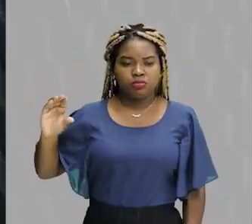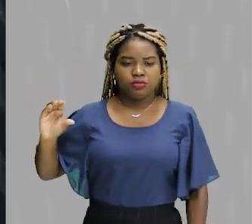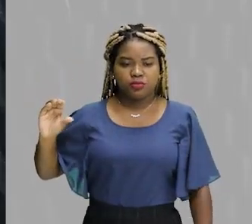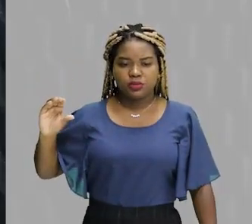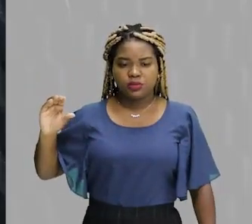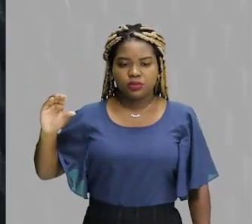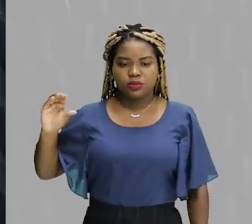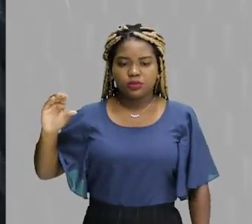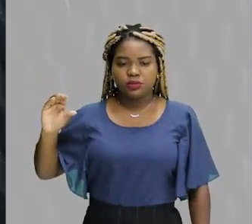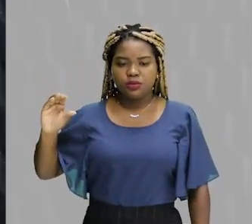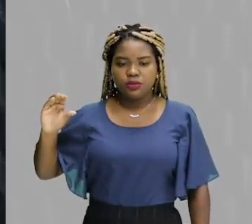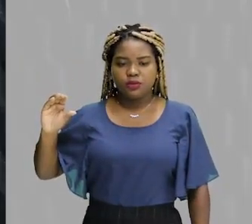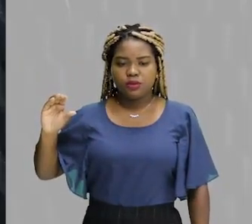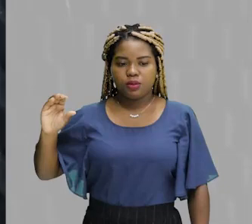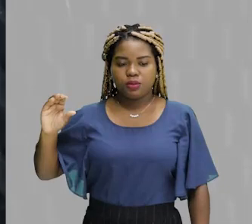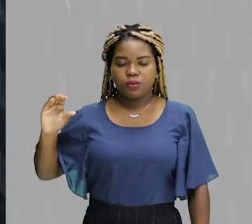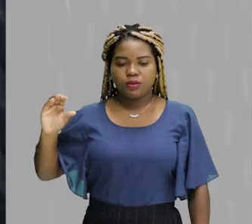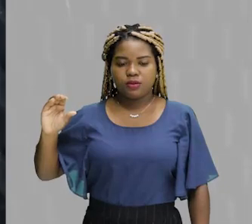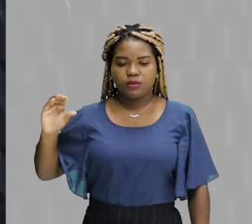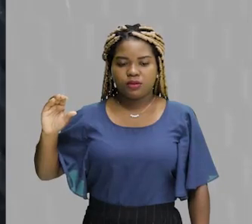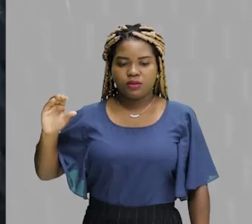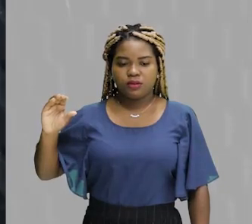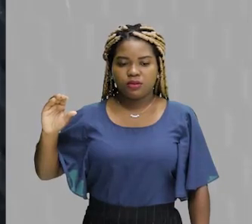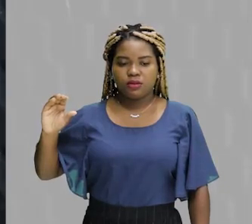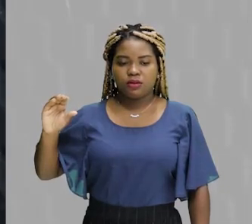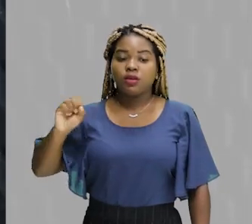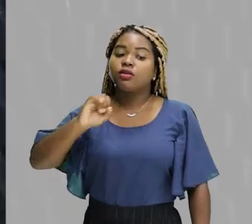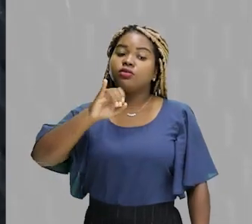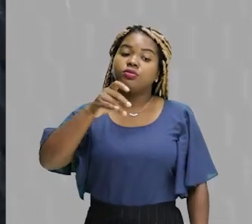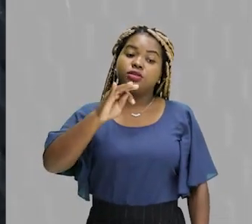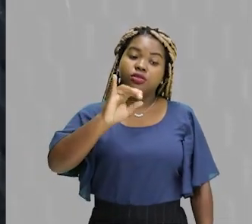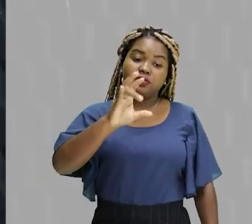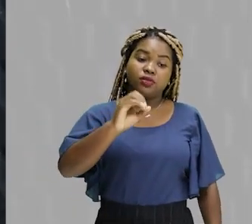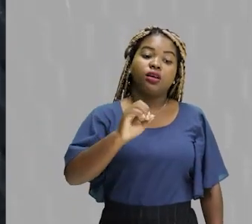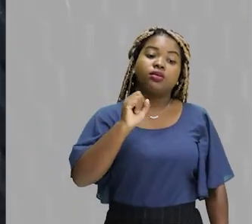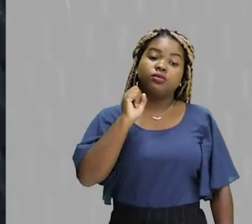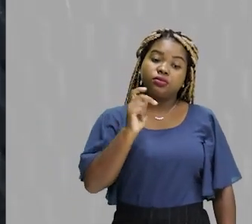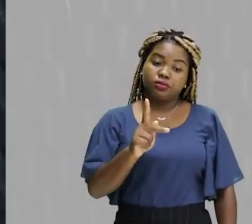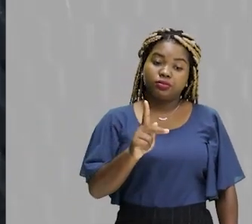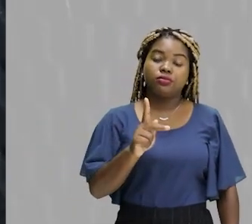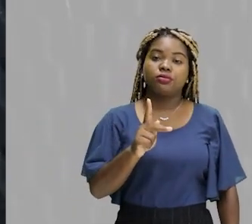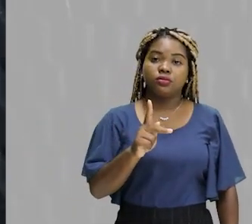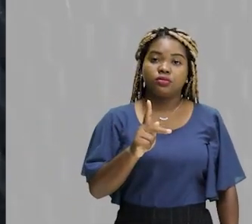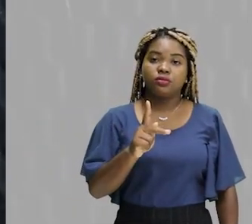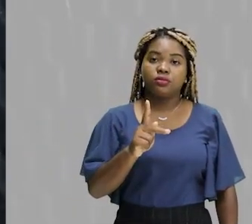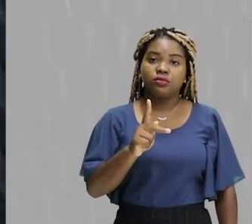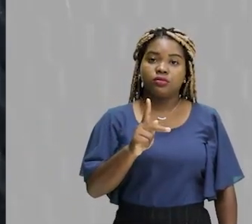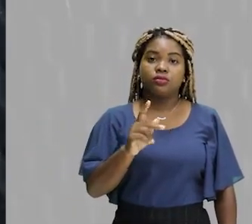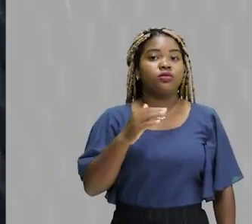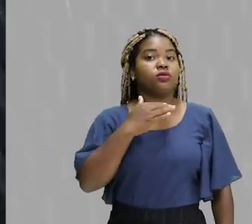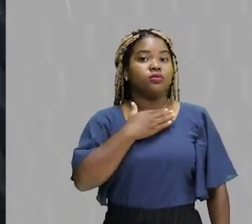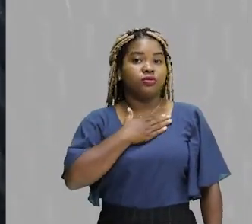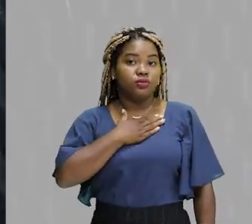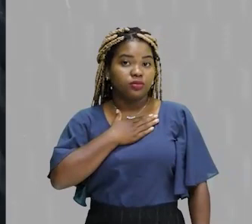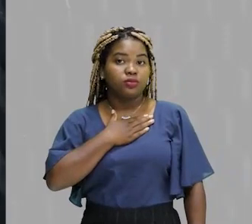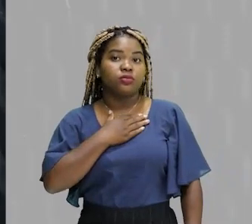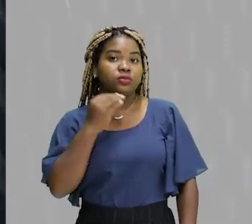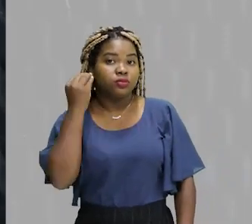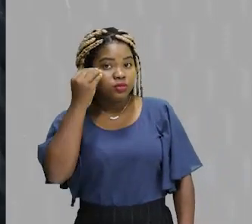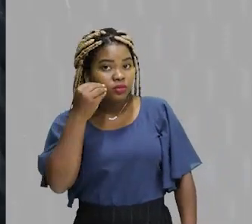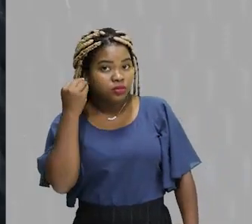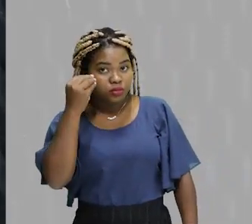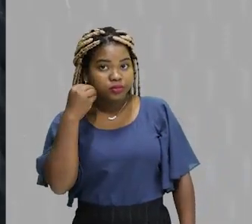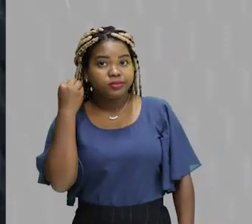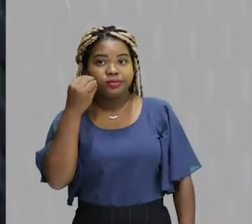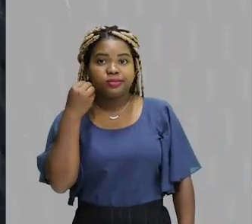Subjetiva e cognitiva, necessariamente ela está mais na subjetividade. Tá? Ela é do juízo de gosto. Em Kant você vai